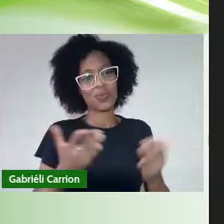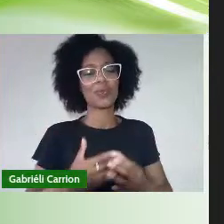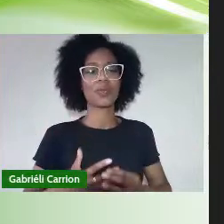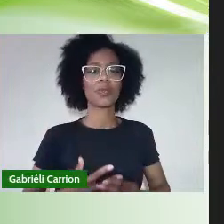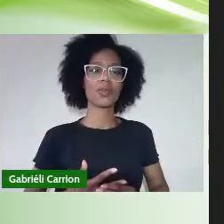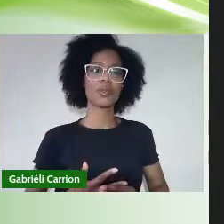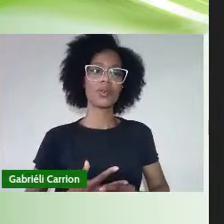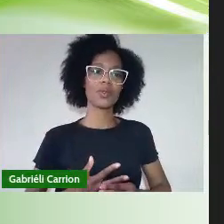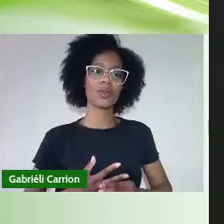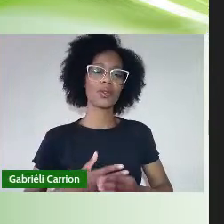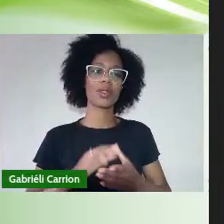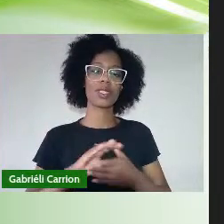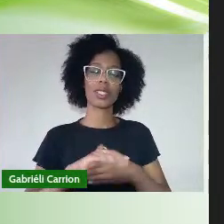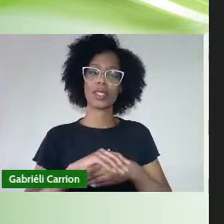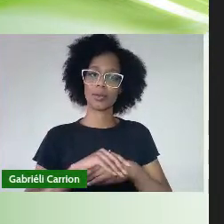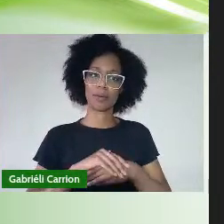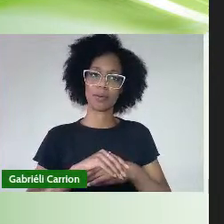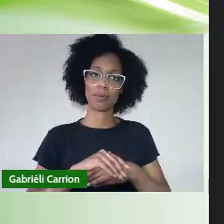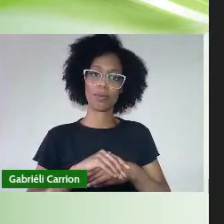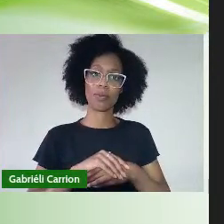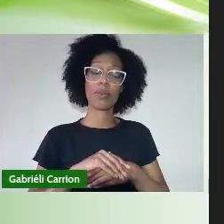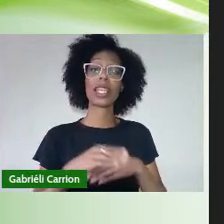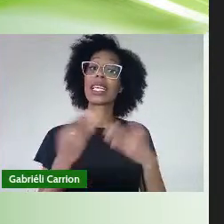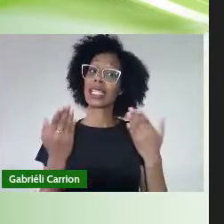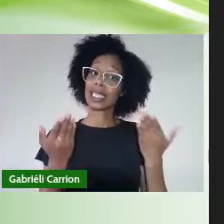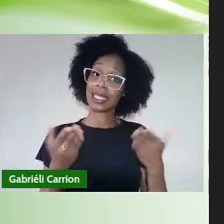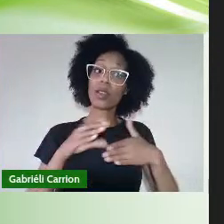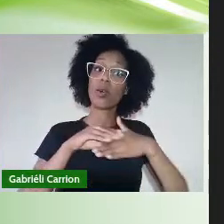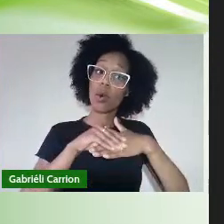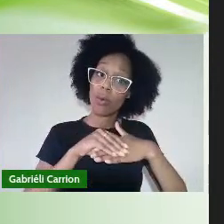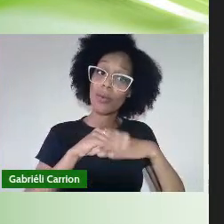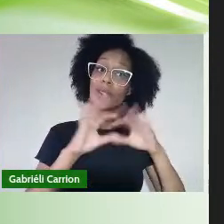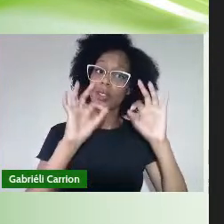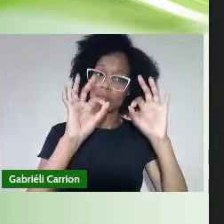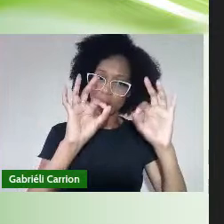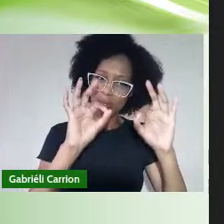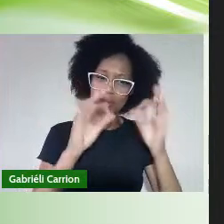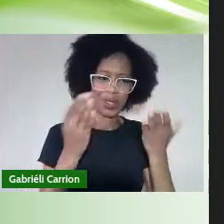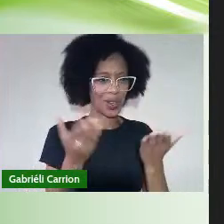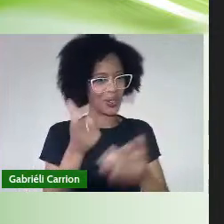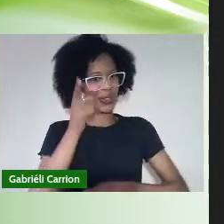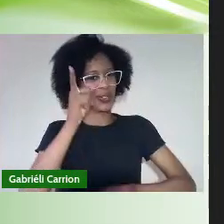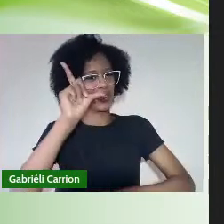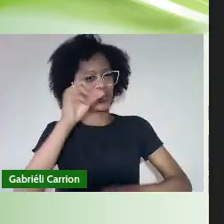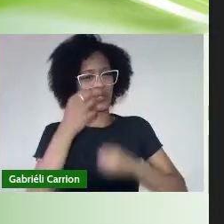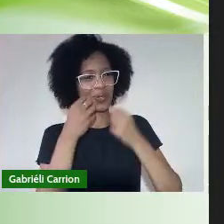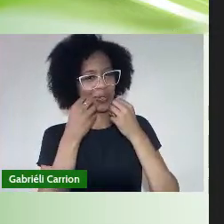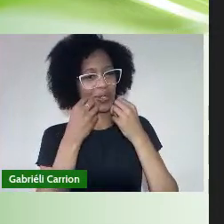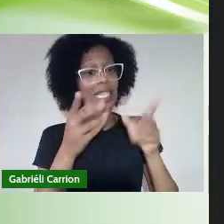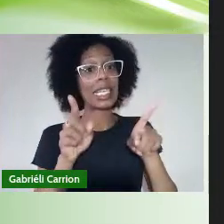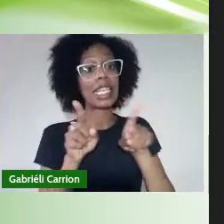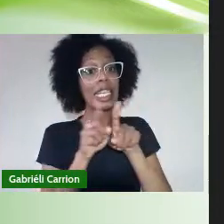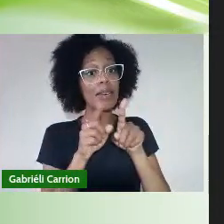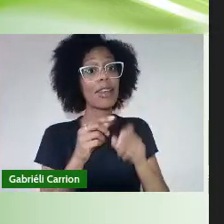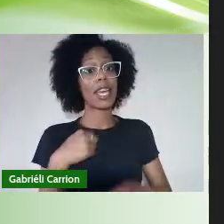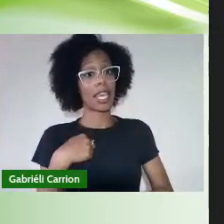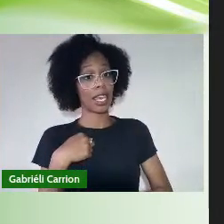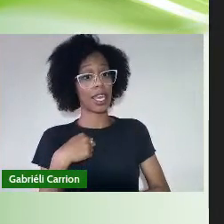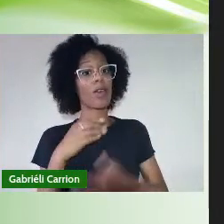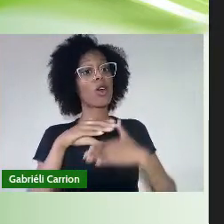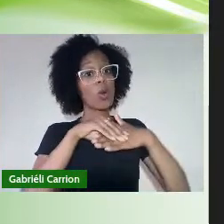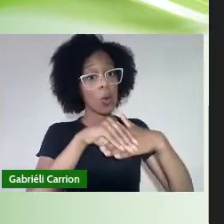Então, ao cumprimentá-los Especialmente por essa conquista Também quero cumprimentar Também as